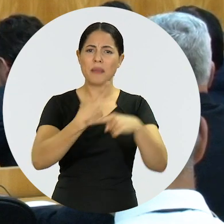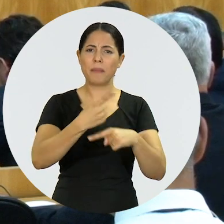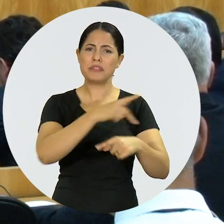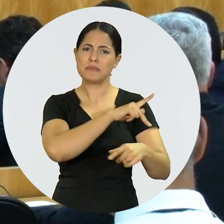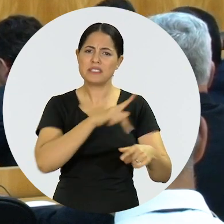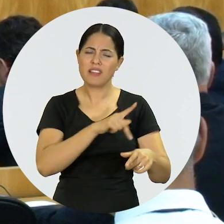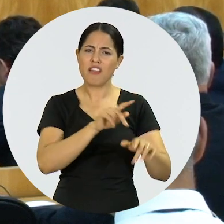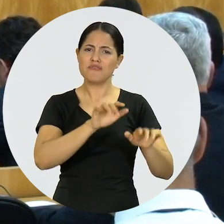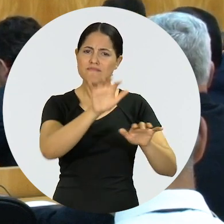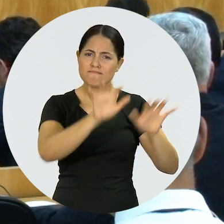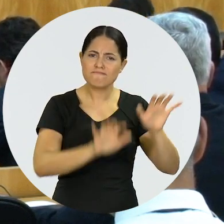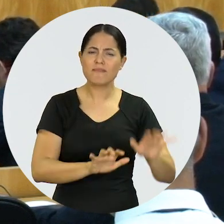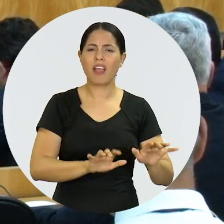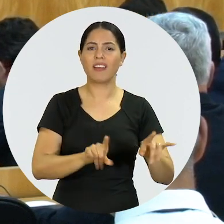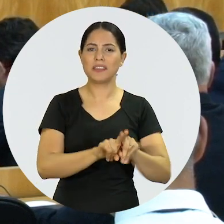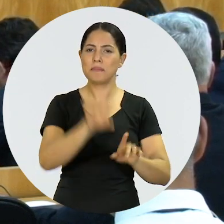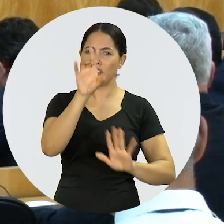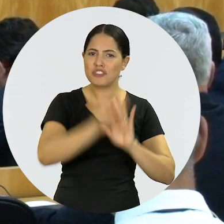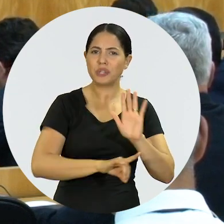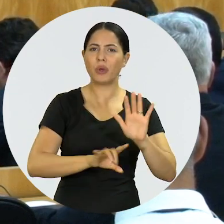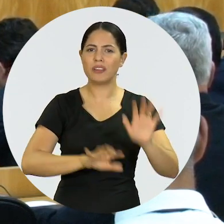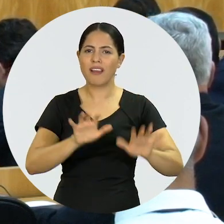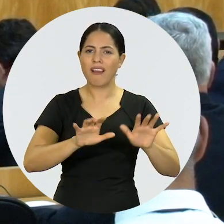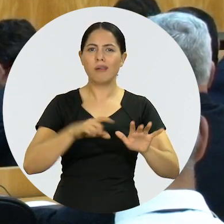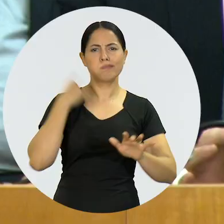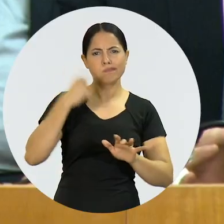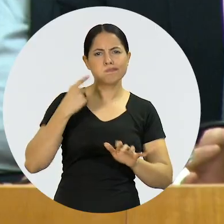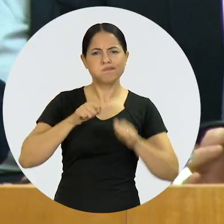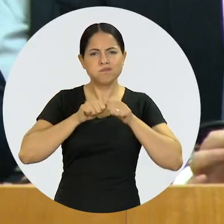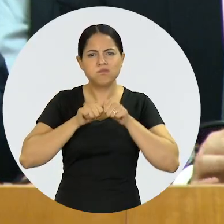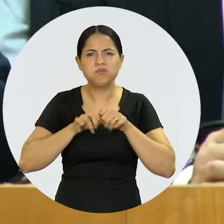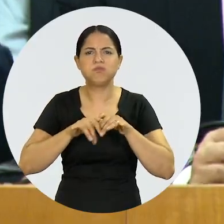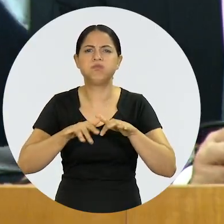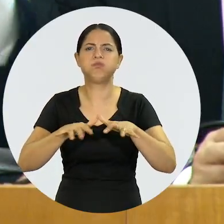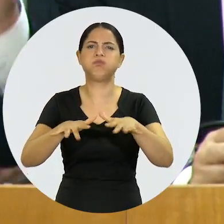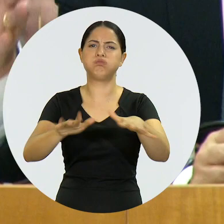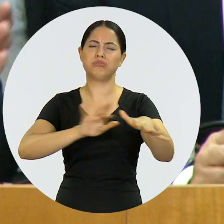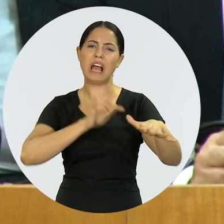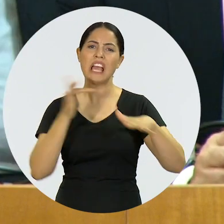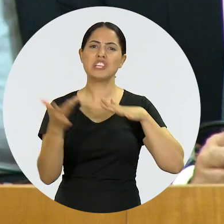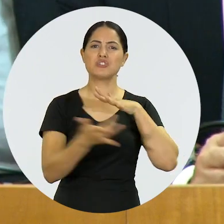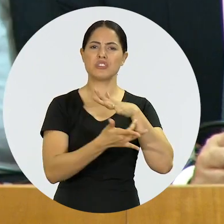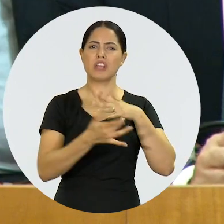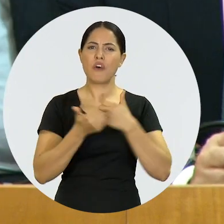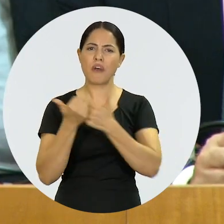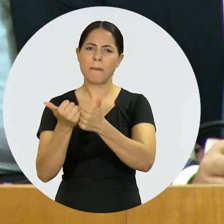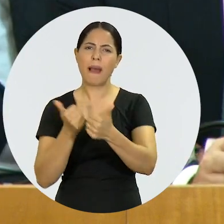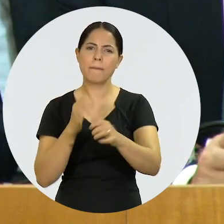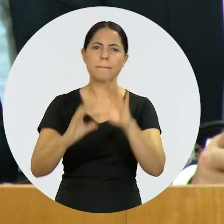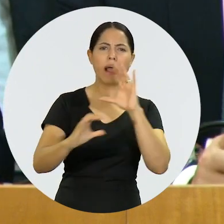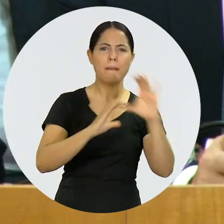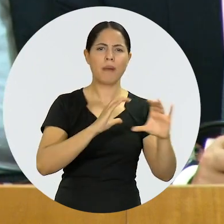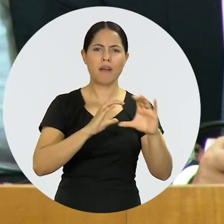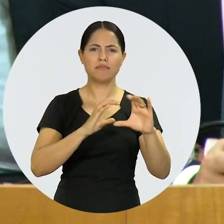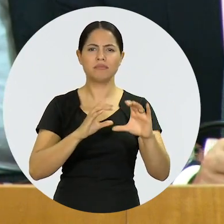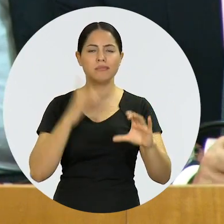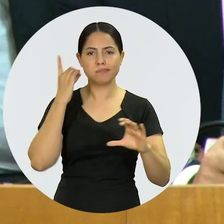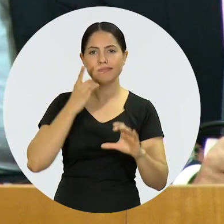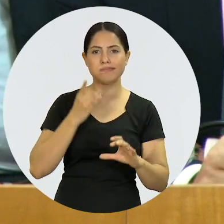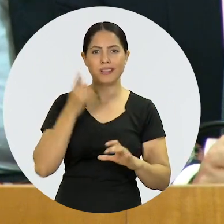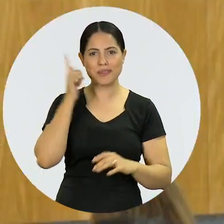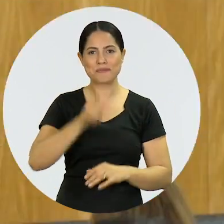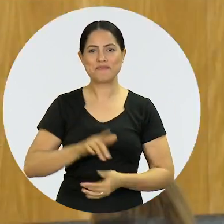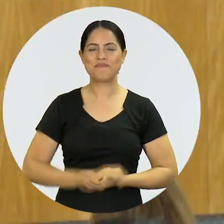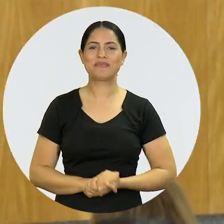presidentes de subsessão, dirigentes de subsessão, advocacia e essa rede foi se comunicando com os